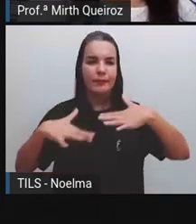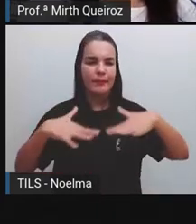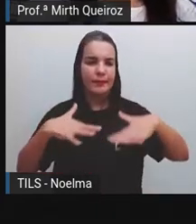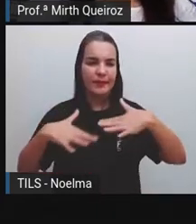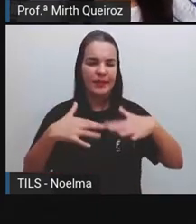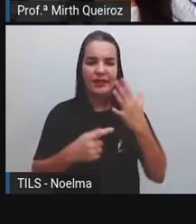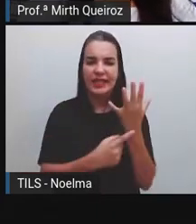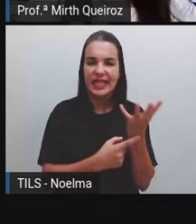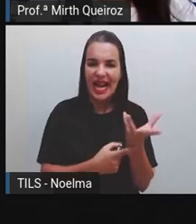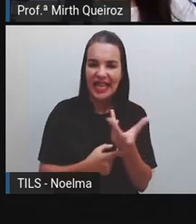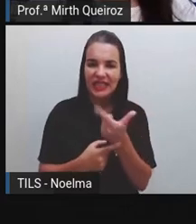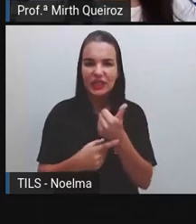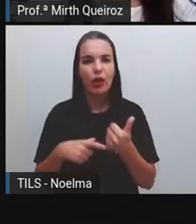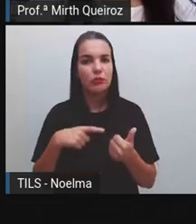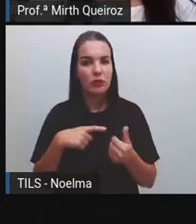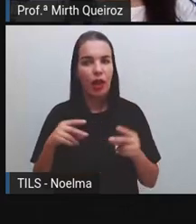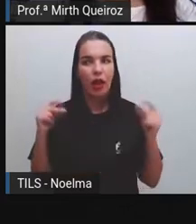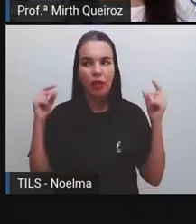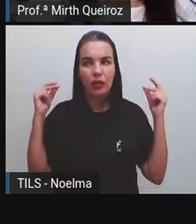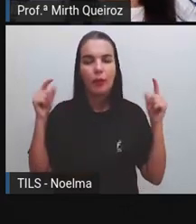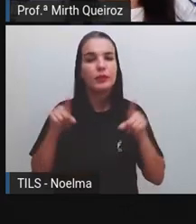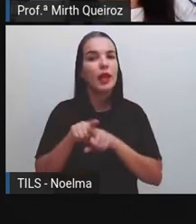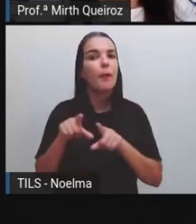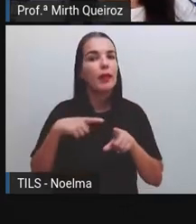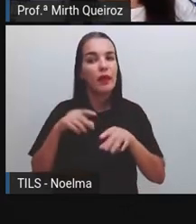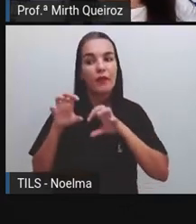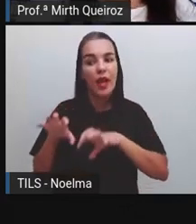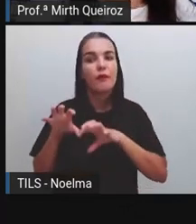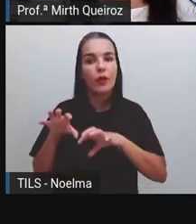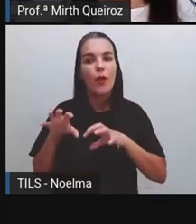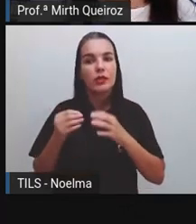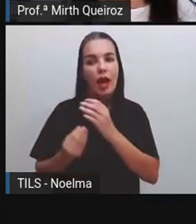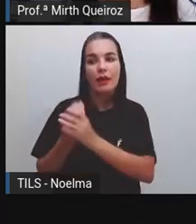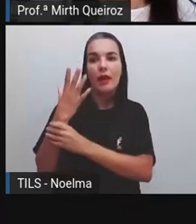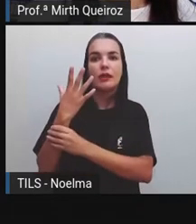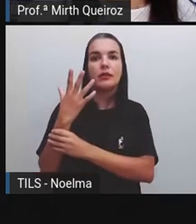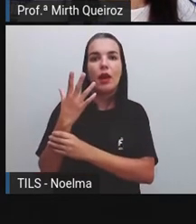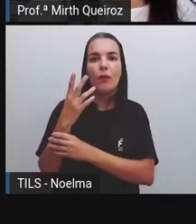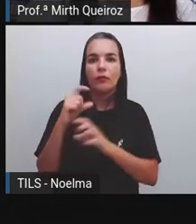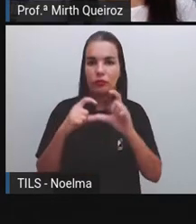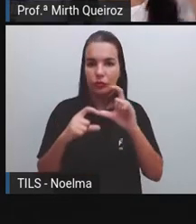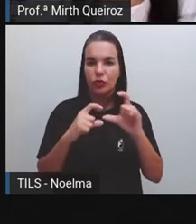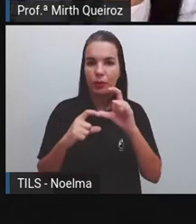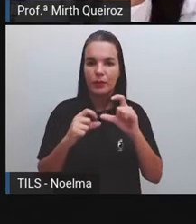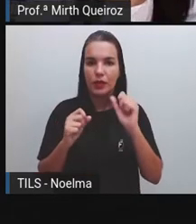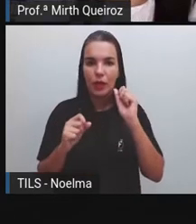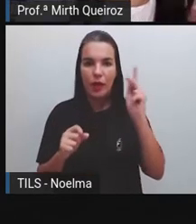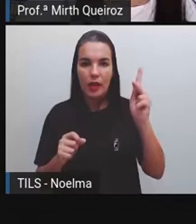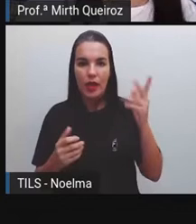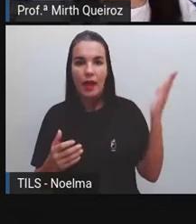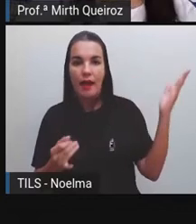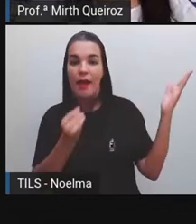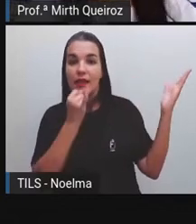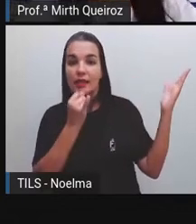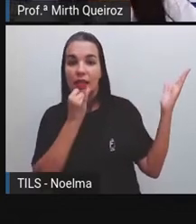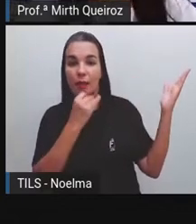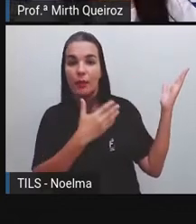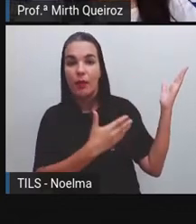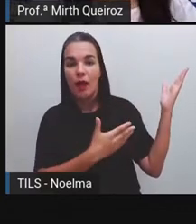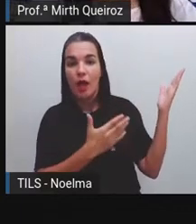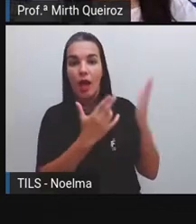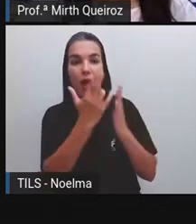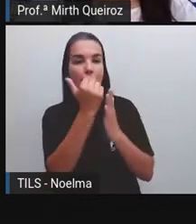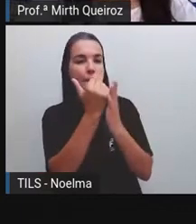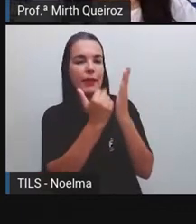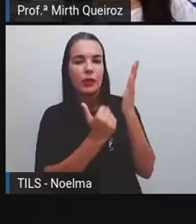serviram como influência aí para a criação das histórias em quadrinhos. Como, por exemplo, as pinturas